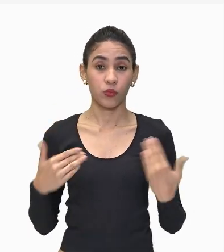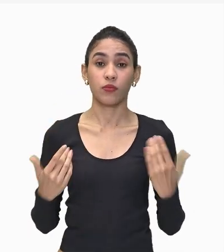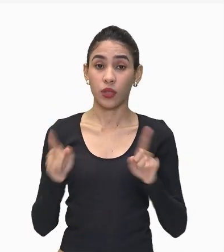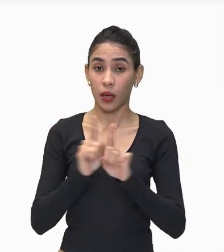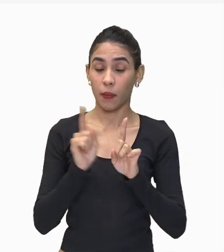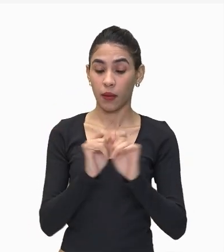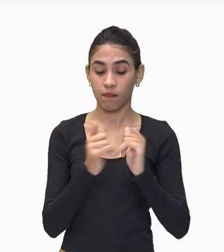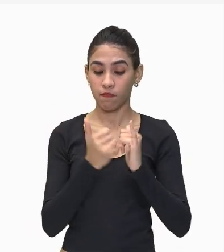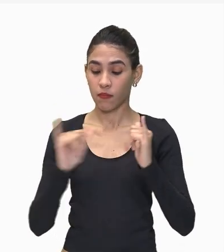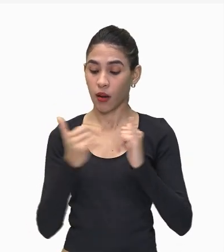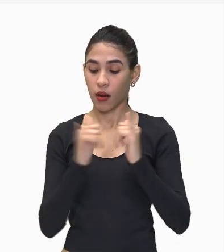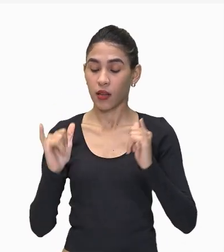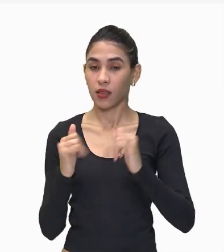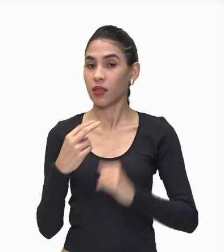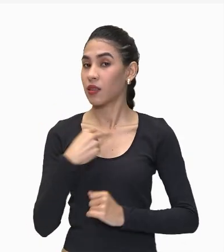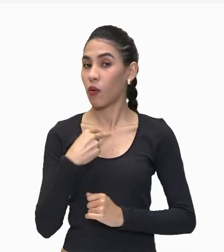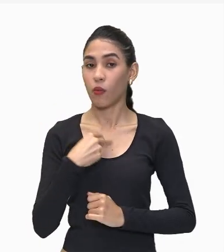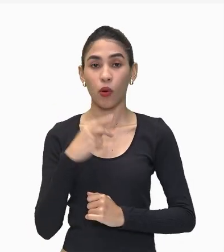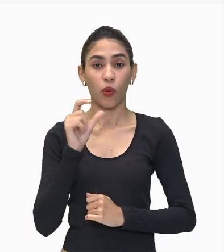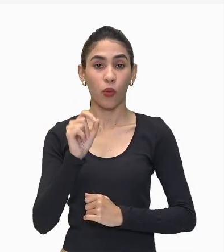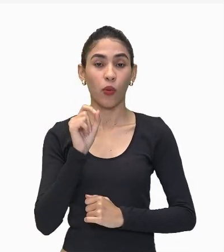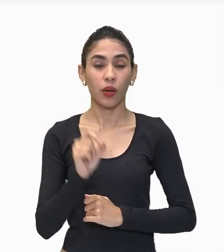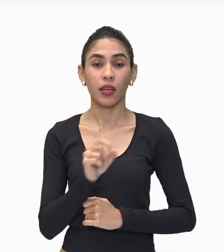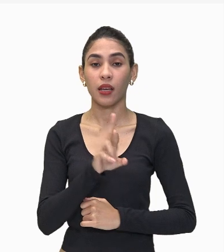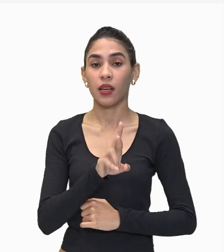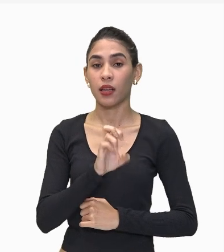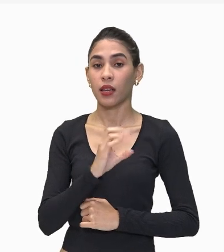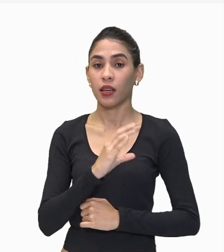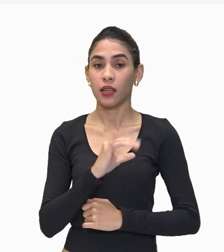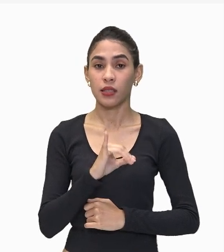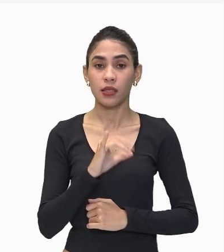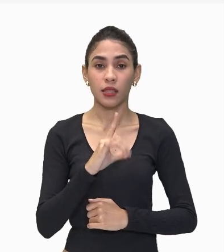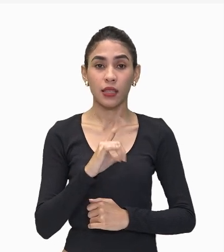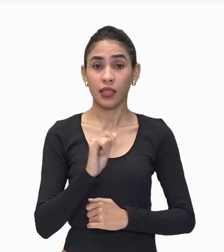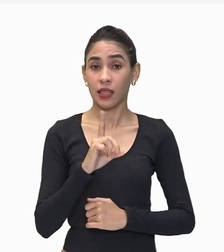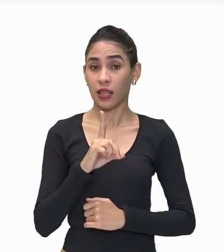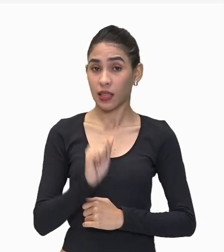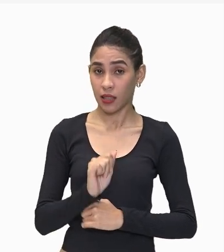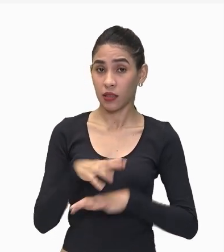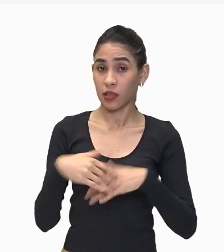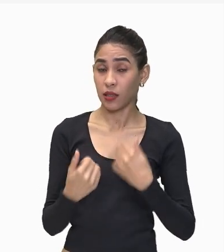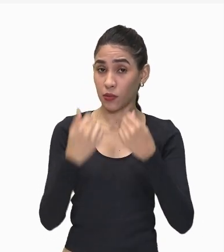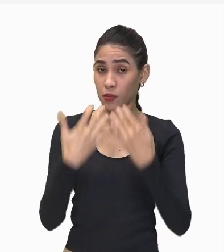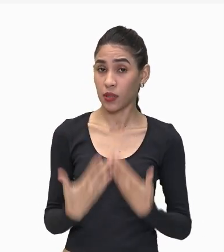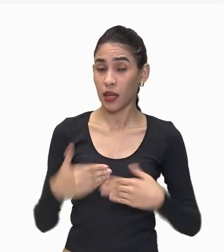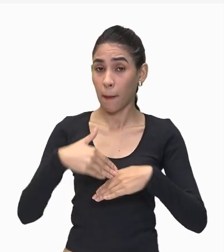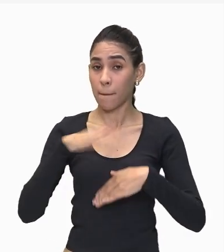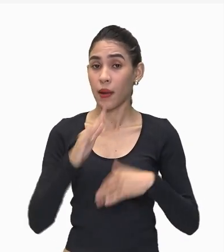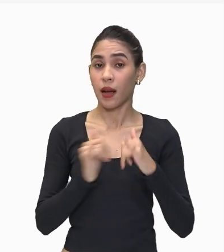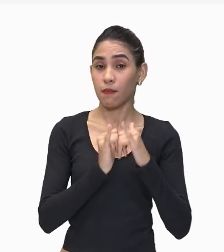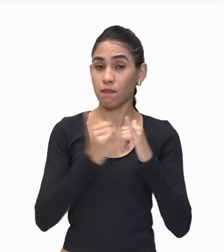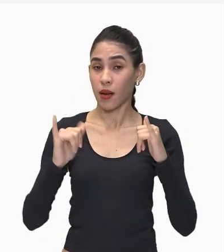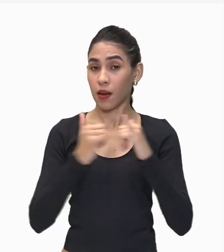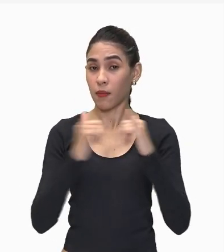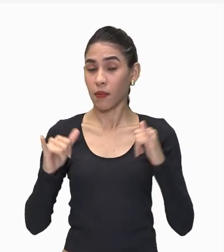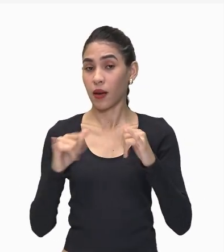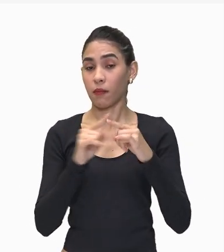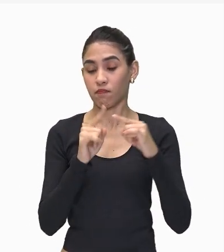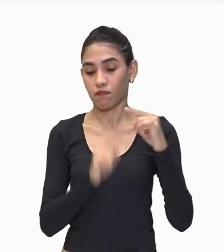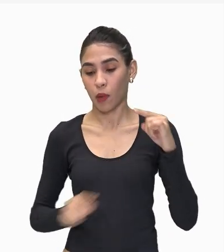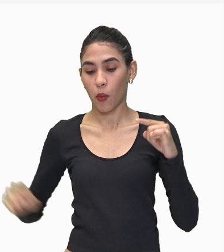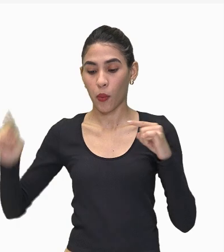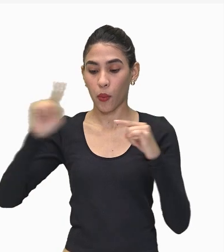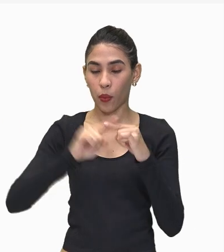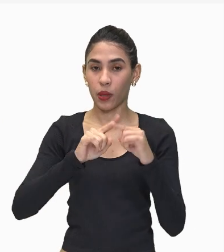É que ela não pode Ser reciclada Então para a gente falar Um pouco mais Sobre o fluxo de energia Cadê alimentar